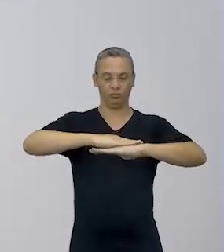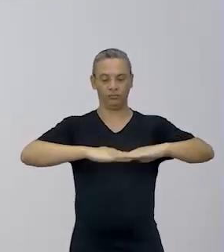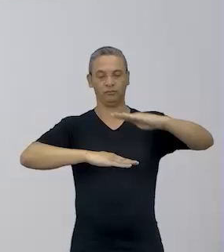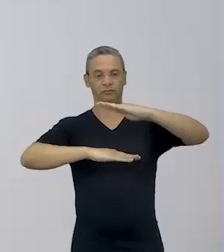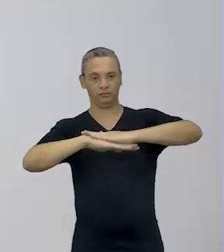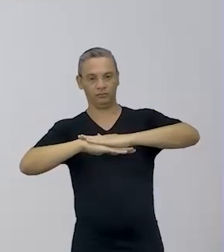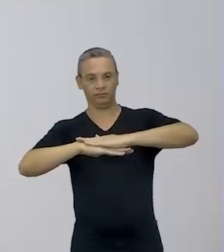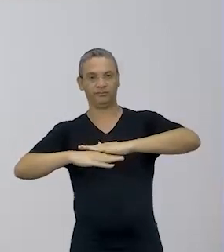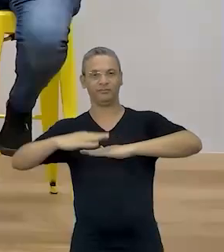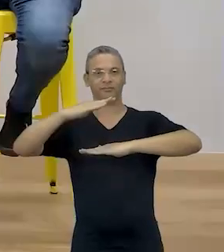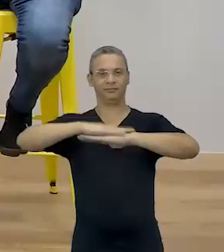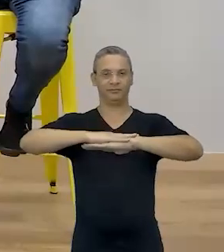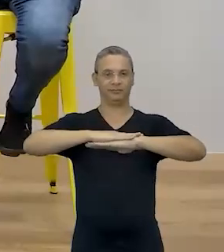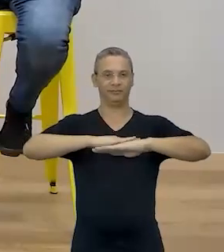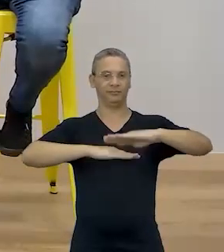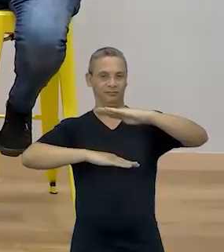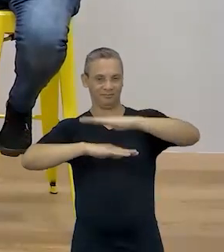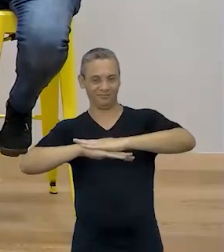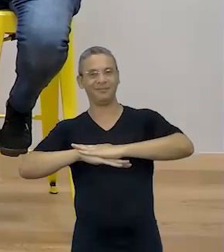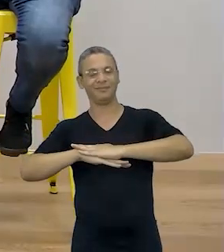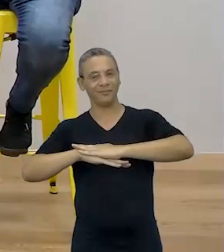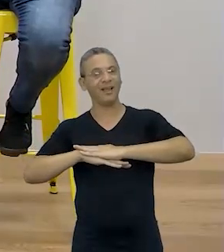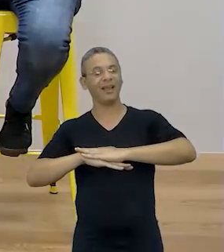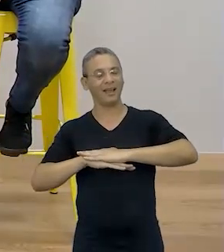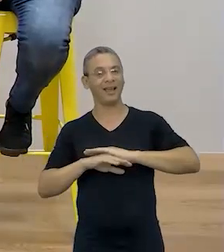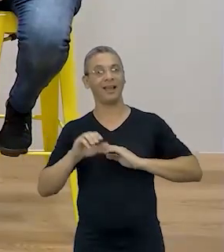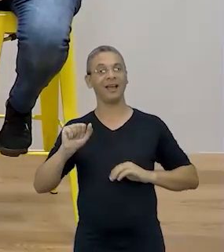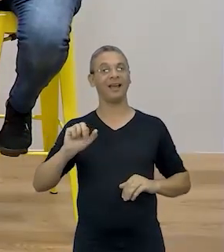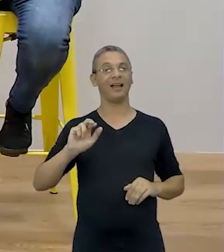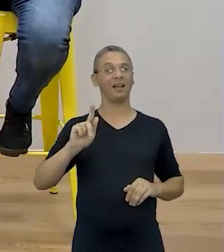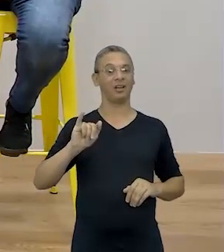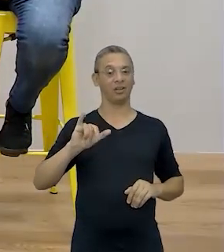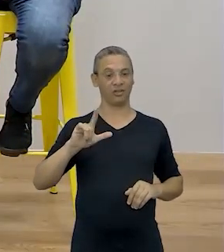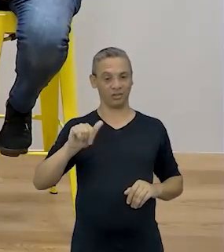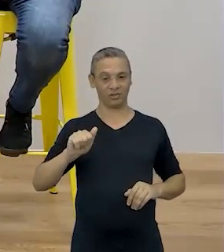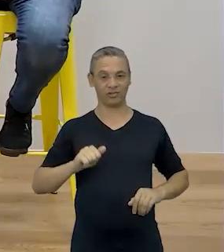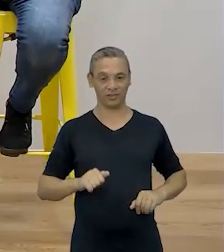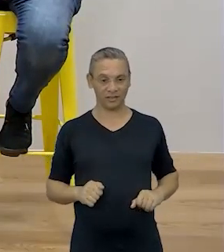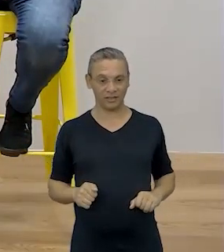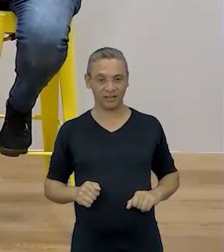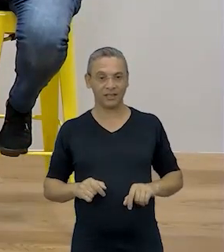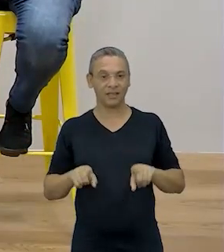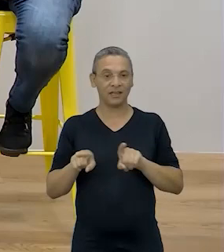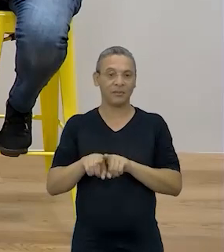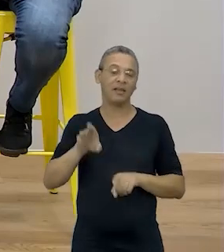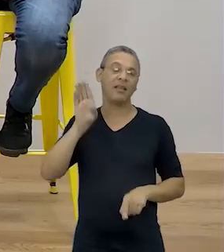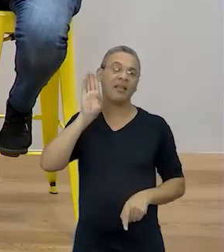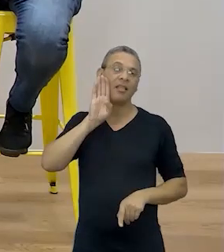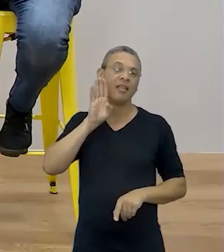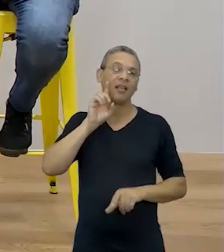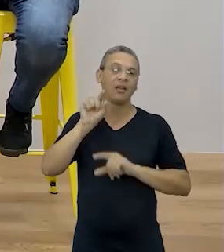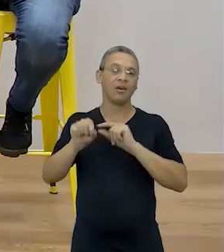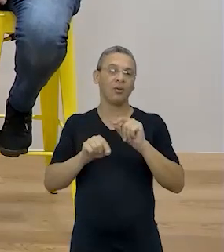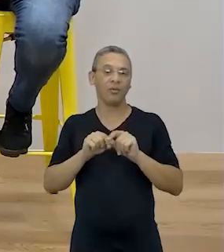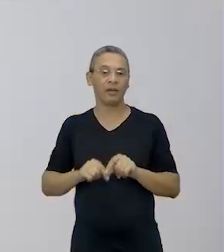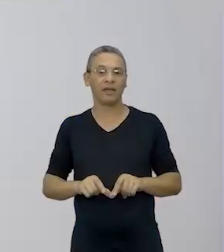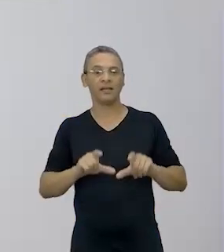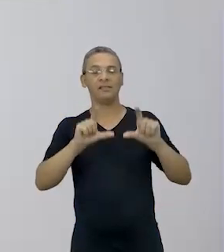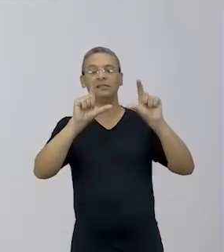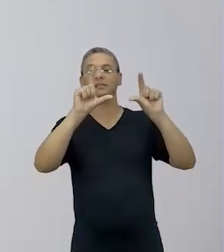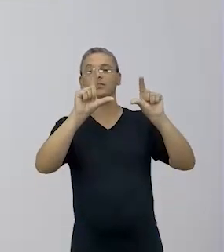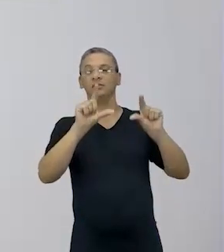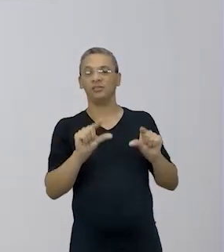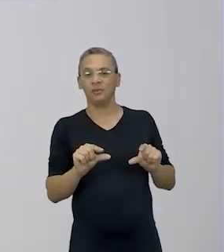argila e fazendo as amarrações com a palha, Janaína. Você viu que louco? Muito E o que é mais interessante, reduz a questão do